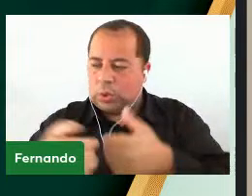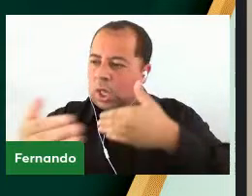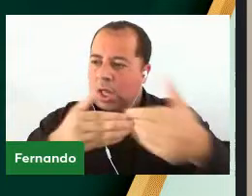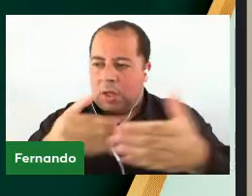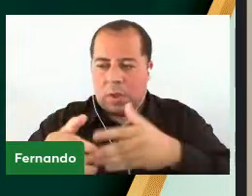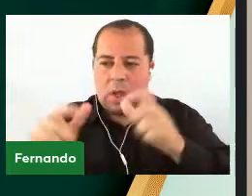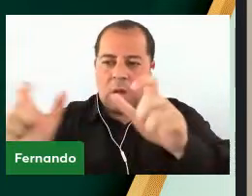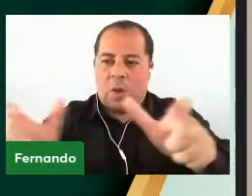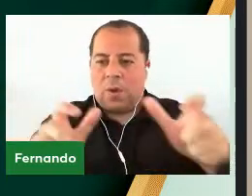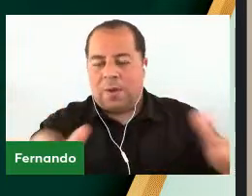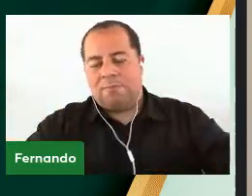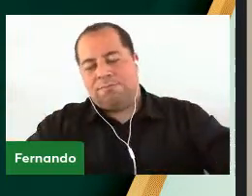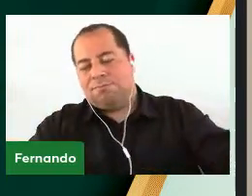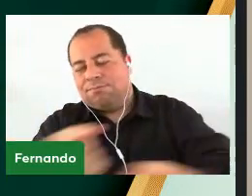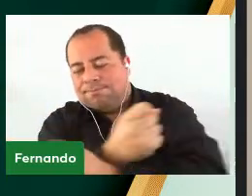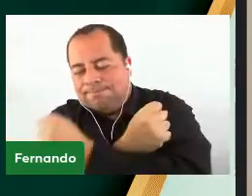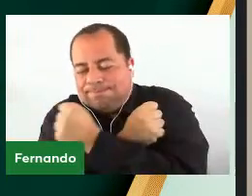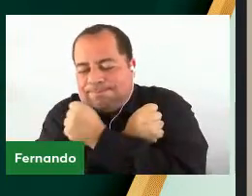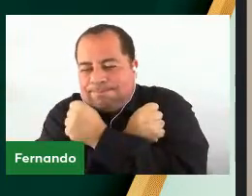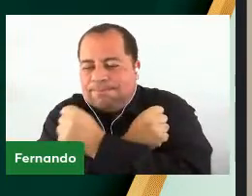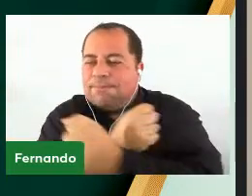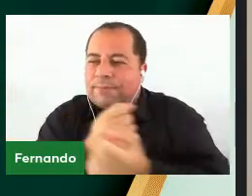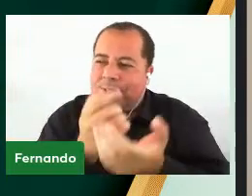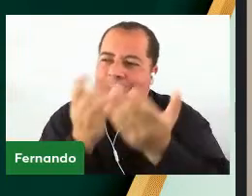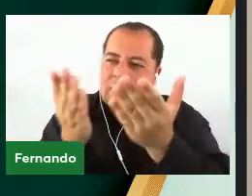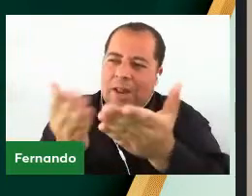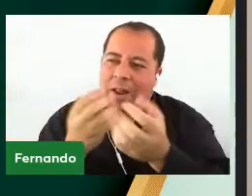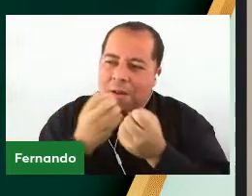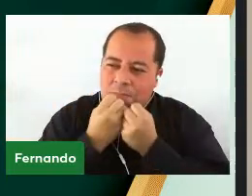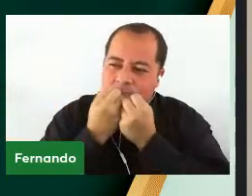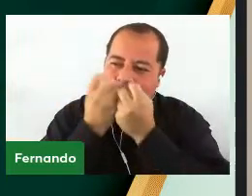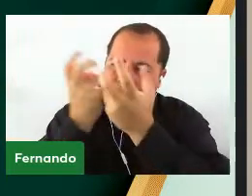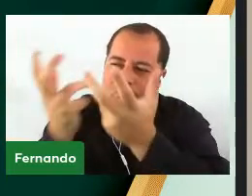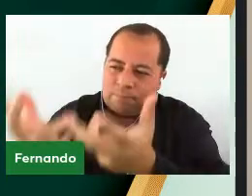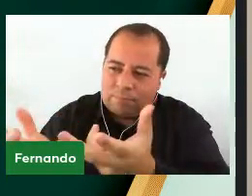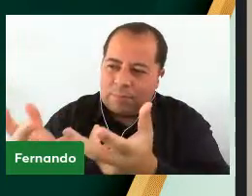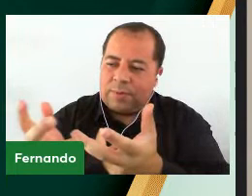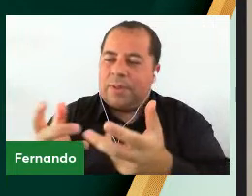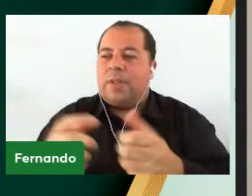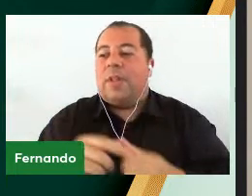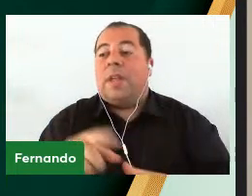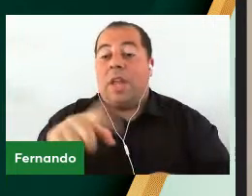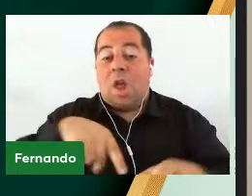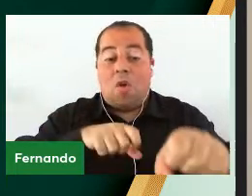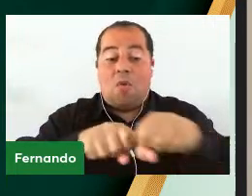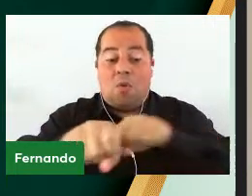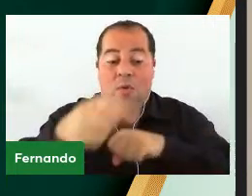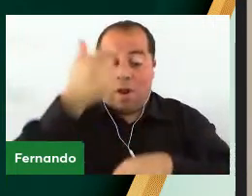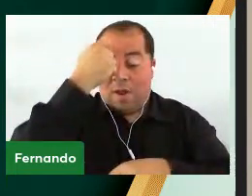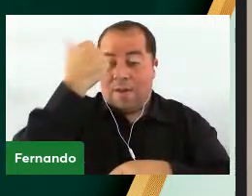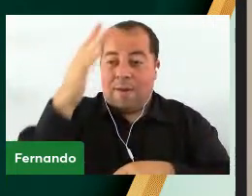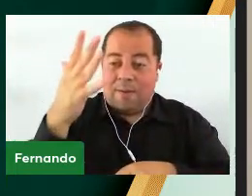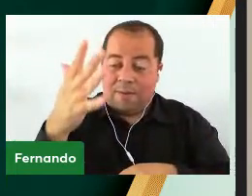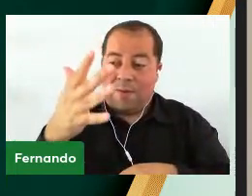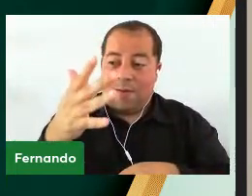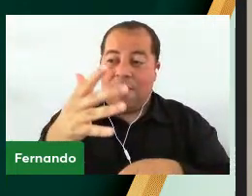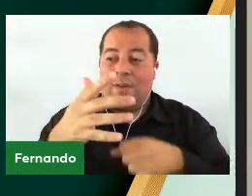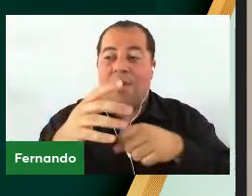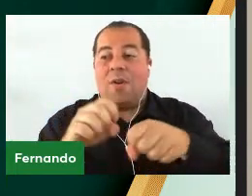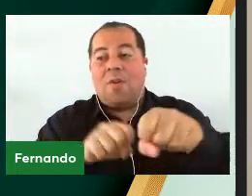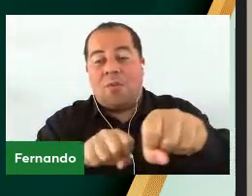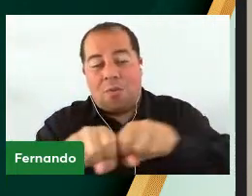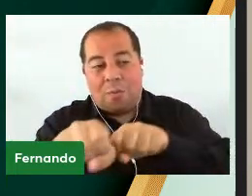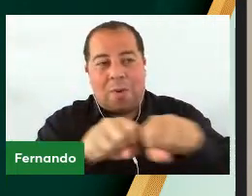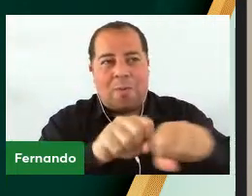Para aquele abraço apertado E dizendo Do fundo do coração Nos formamos na Unipampa E hoje formamos outras vidas